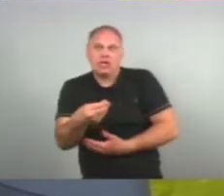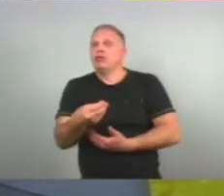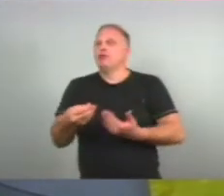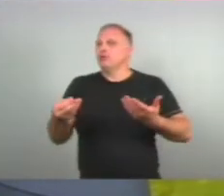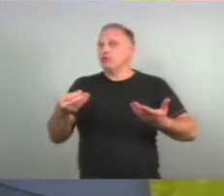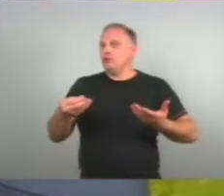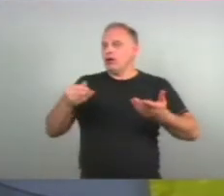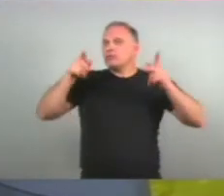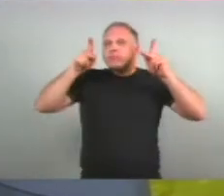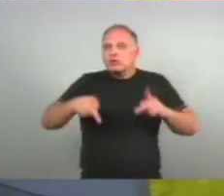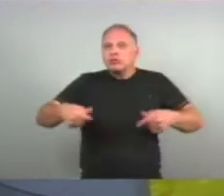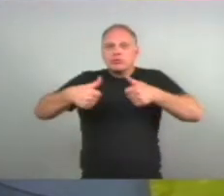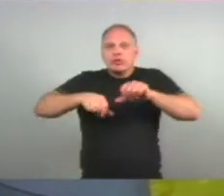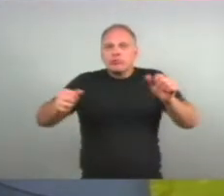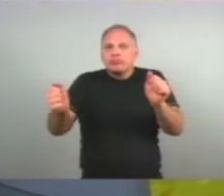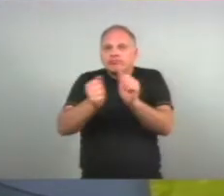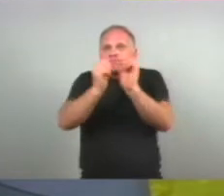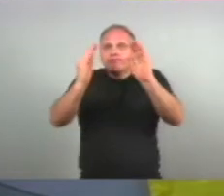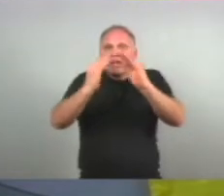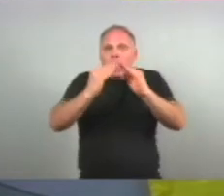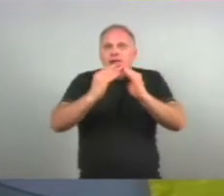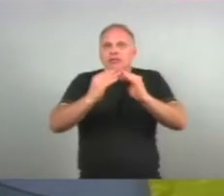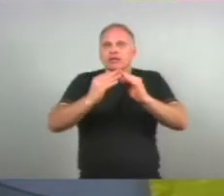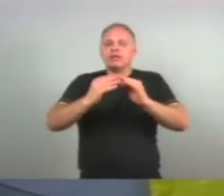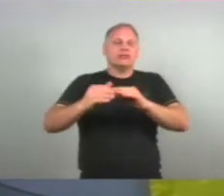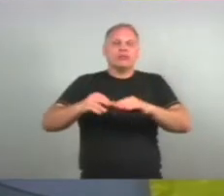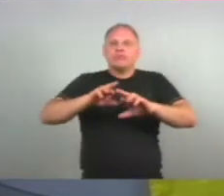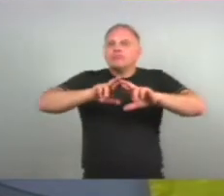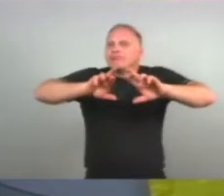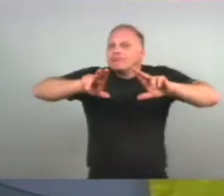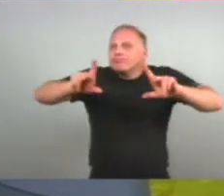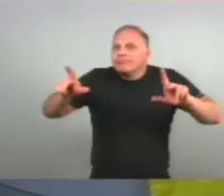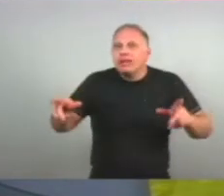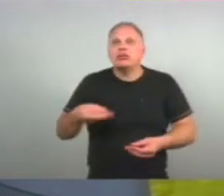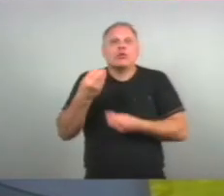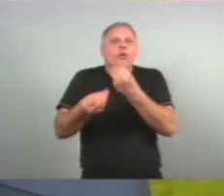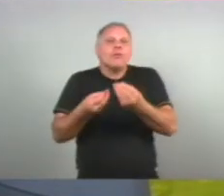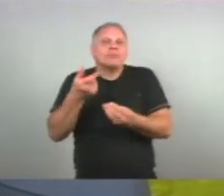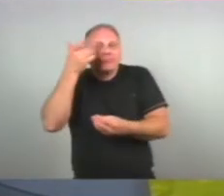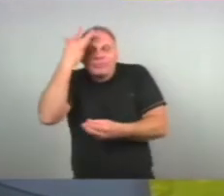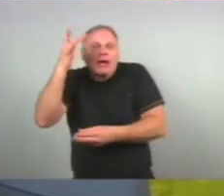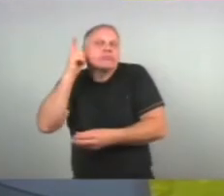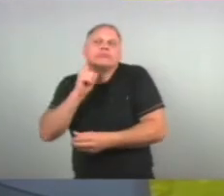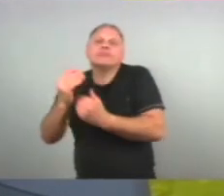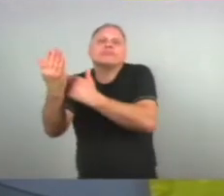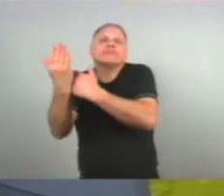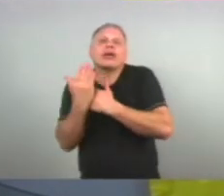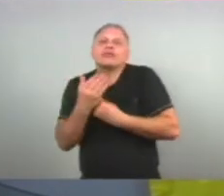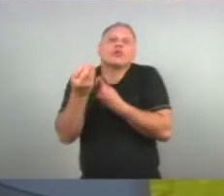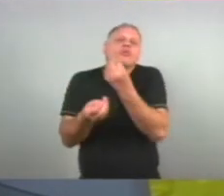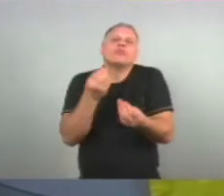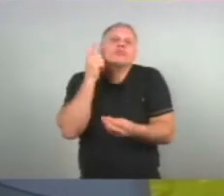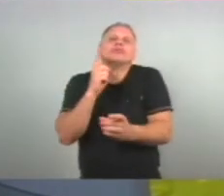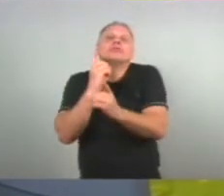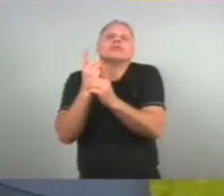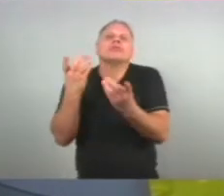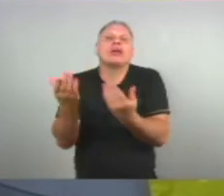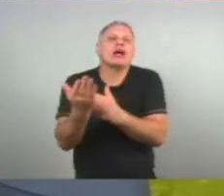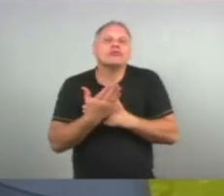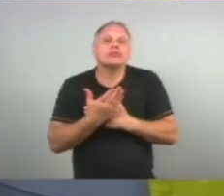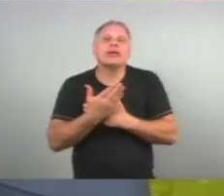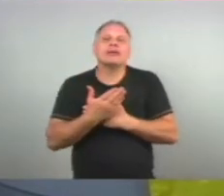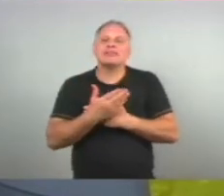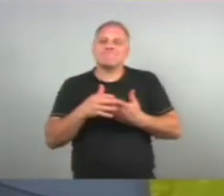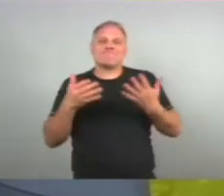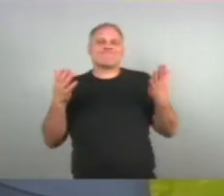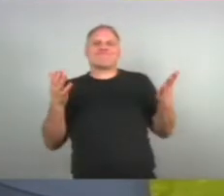junto As pessoas que às vezes Não tem onde pedir ajuda Ou não sabem Como pedir ajuda Por estar dependente Principalmente economicamente Do